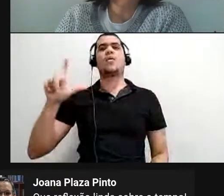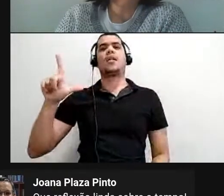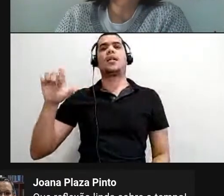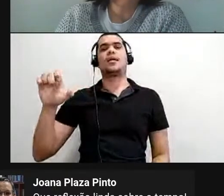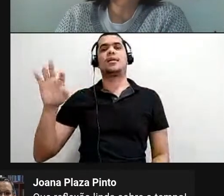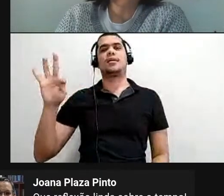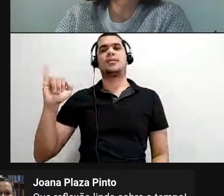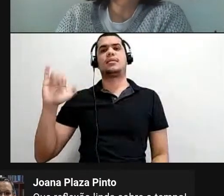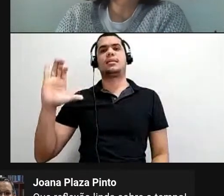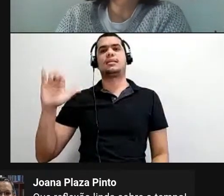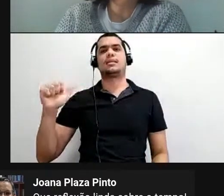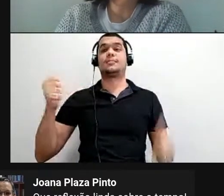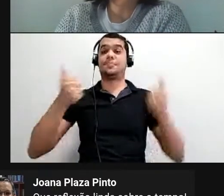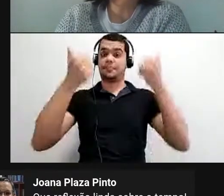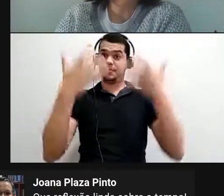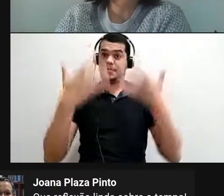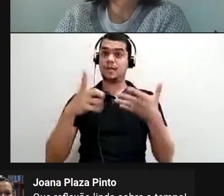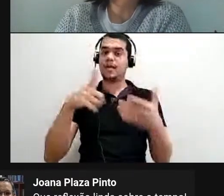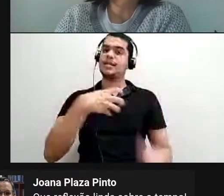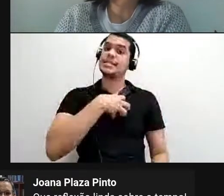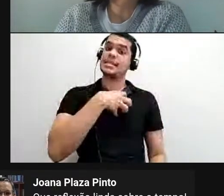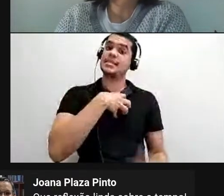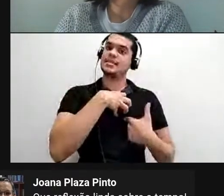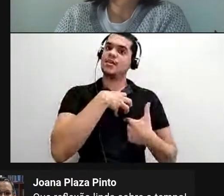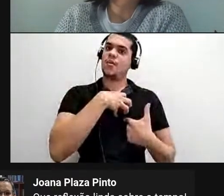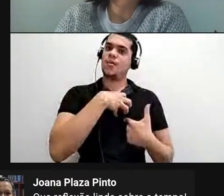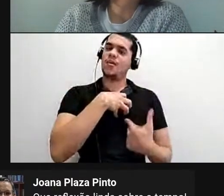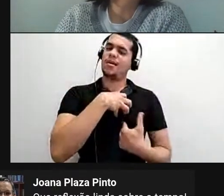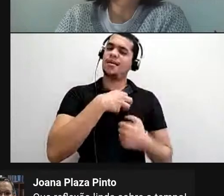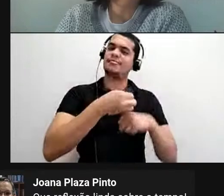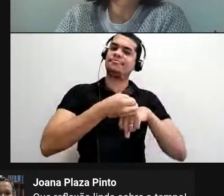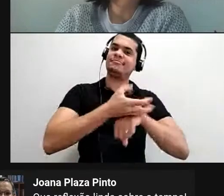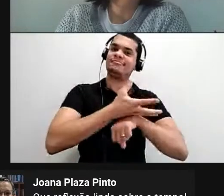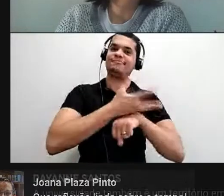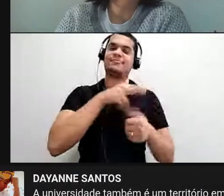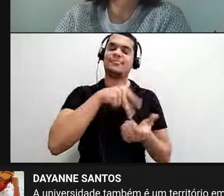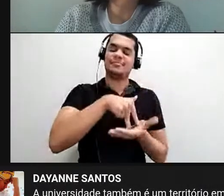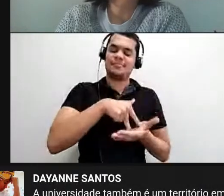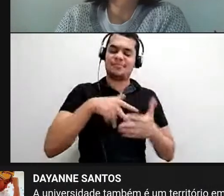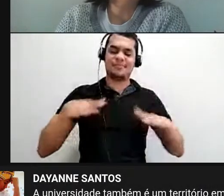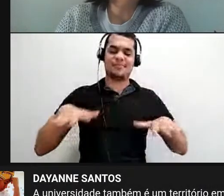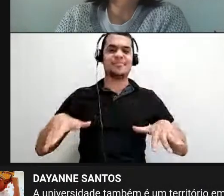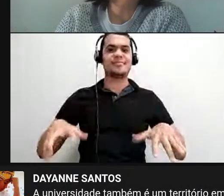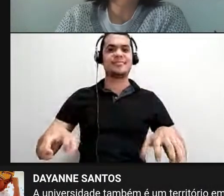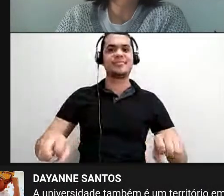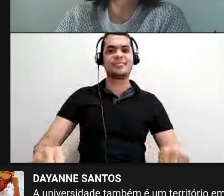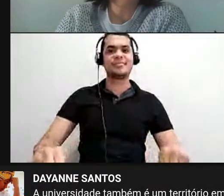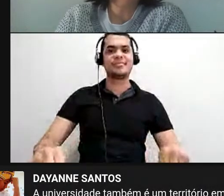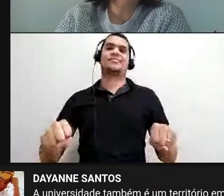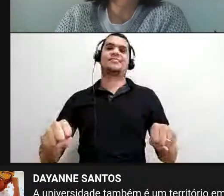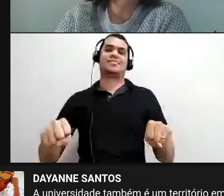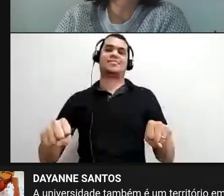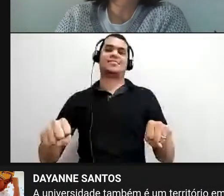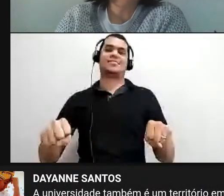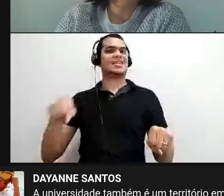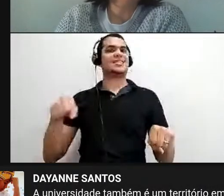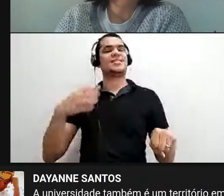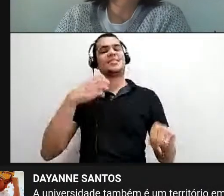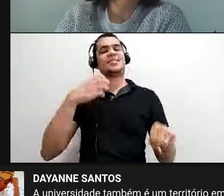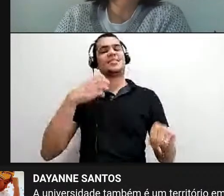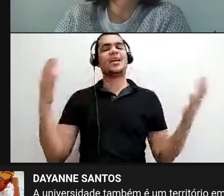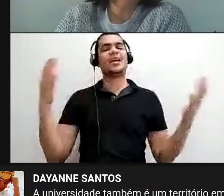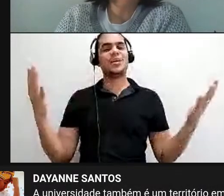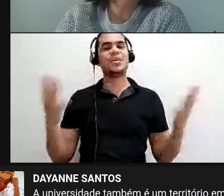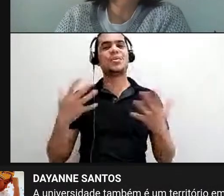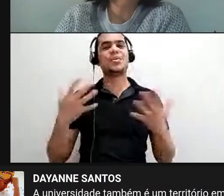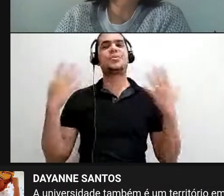você começa a entender a partir de uma sensação, de um sentimento, é o pé no chão, é o pé na Terra, né, é você sentir o vento, é